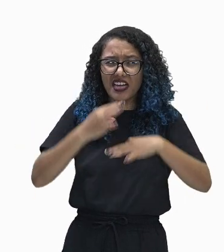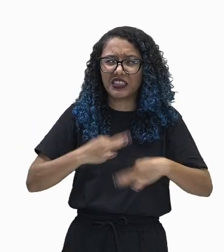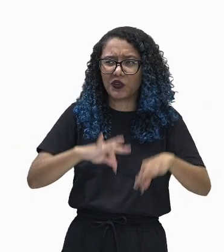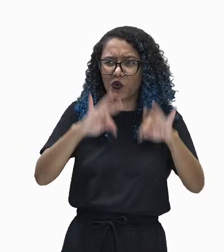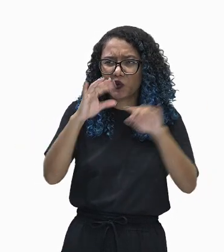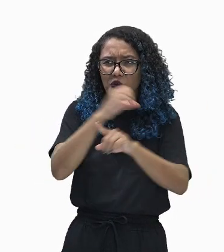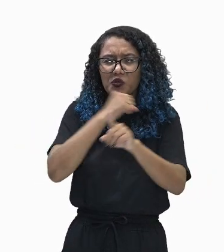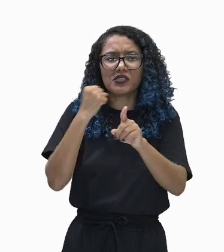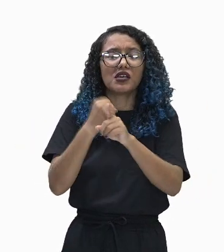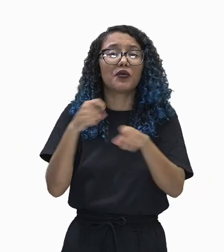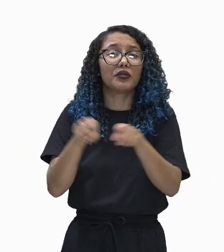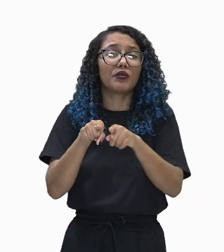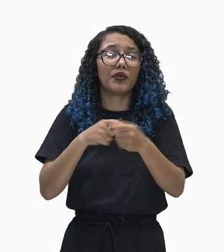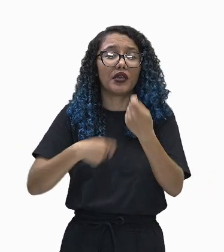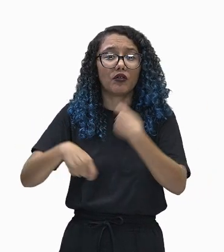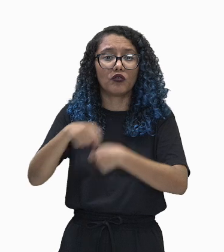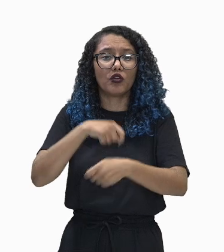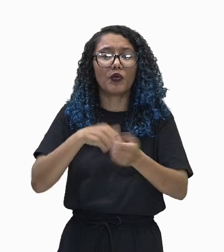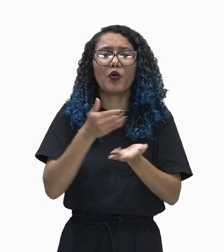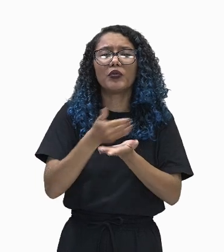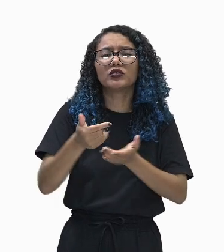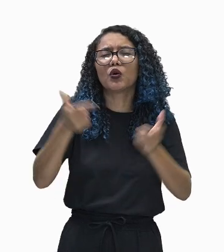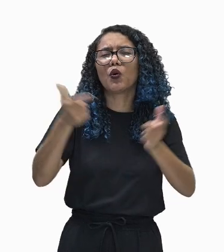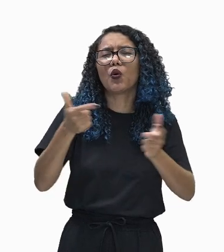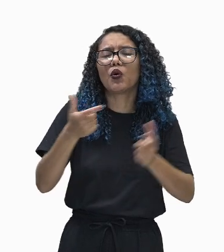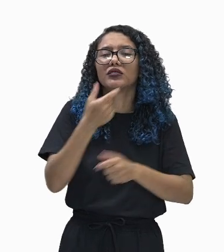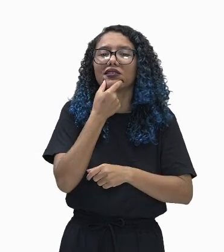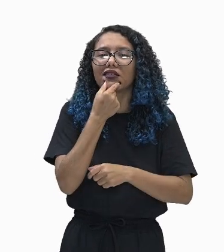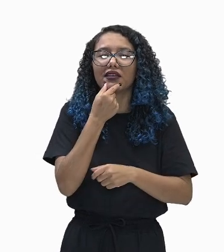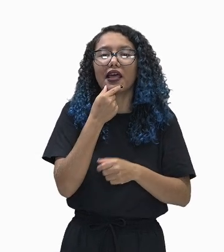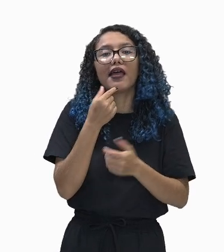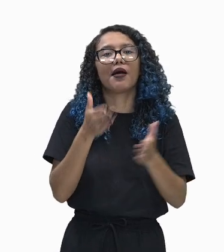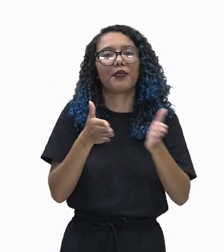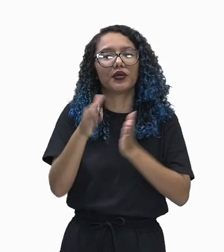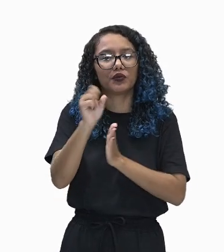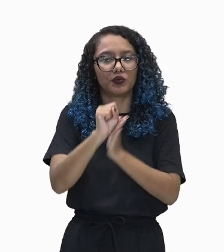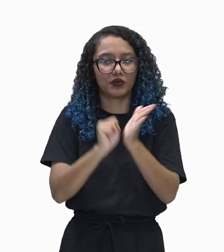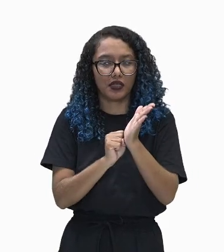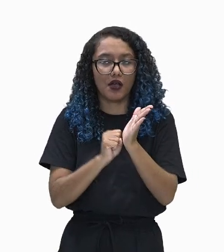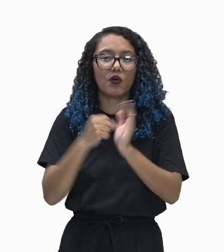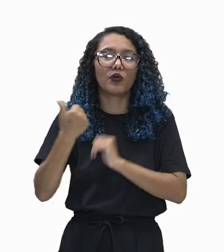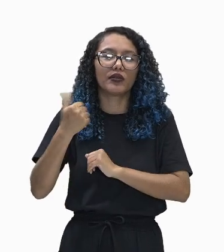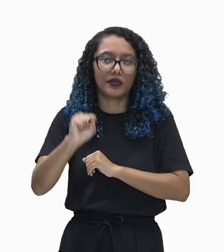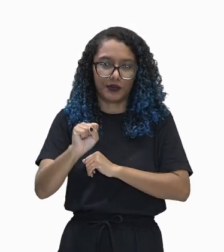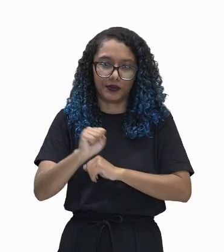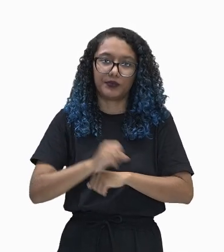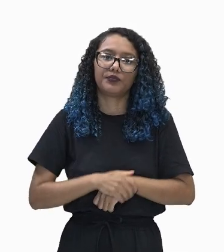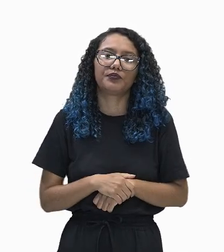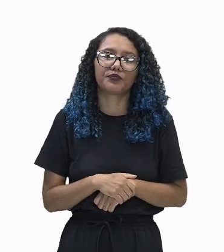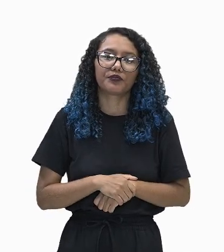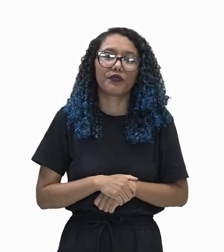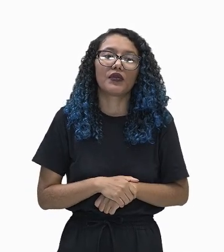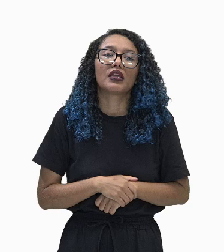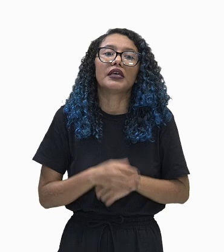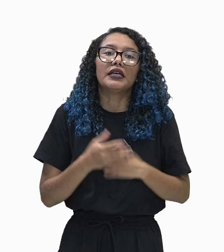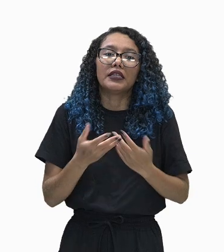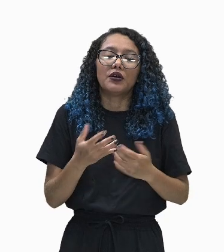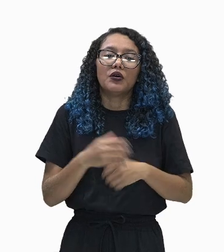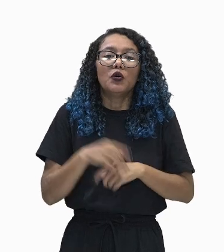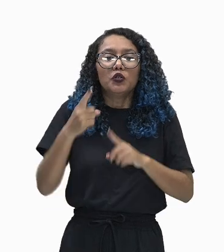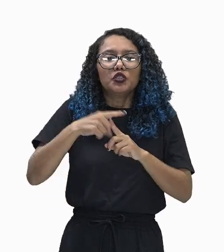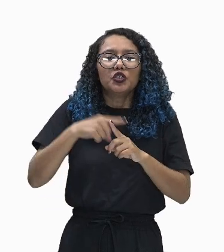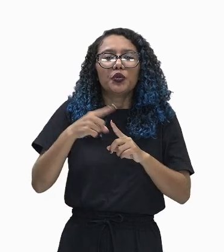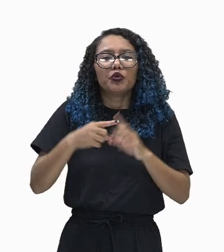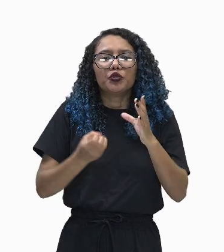que começou na Inglaterra lá no século XVIII. Beleza, gente? O modo de produção industrial se